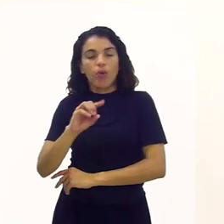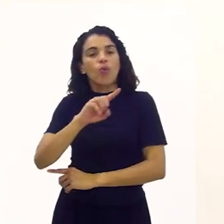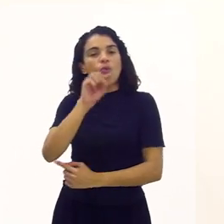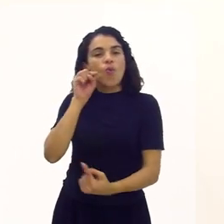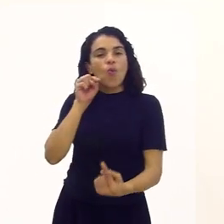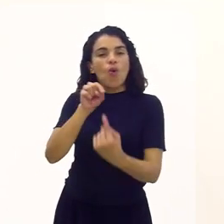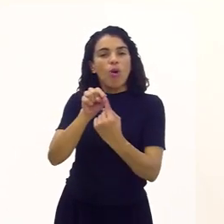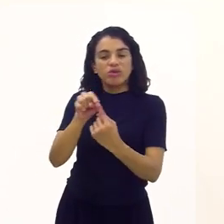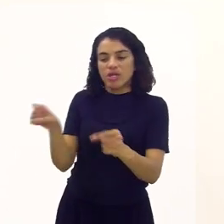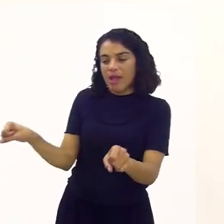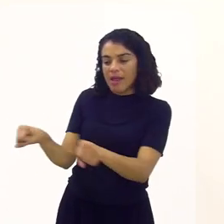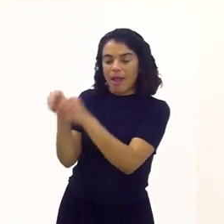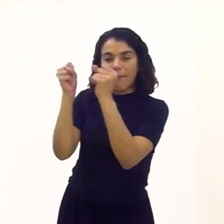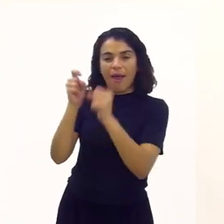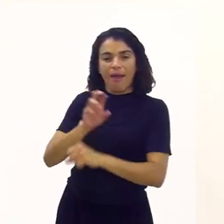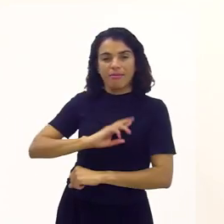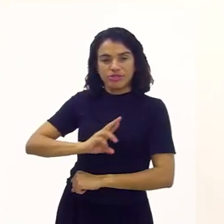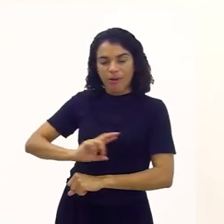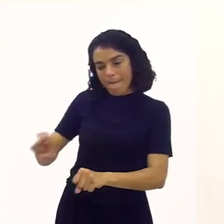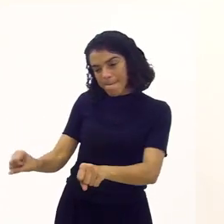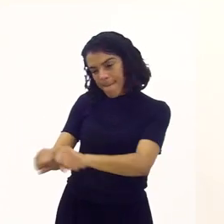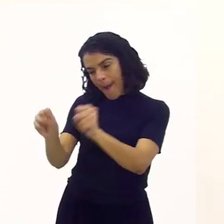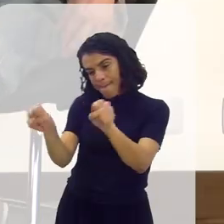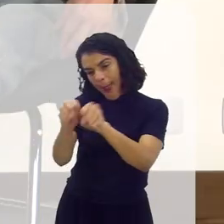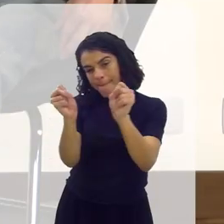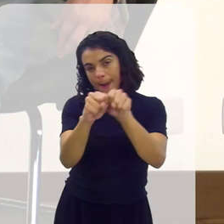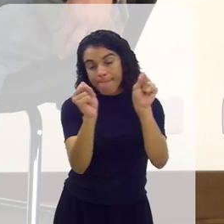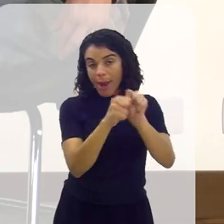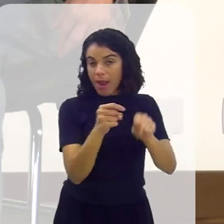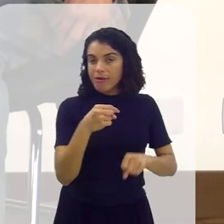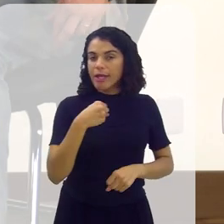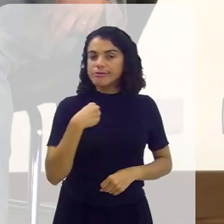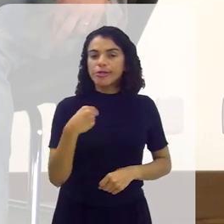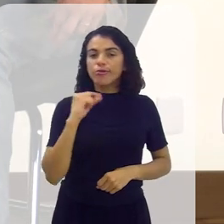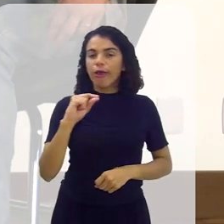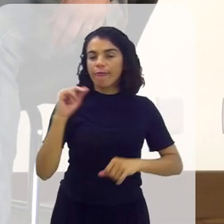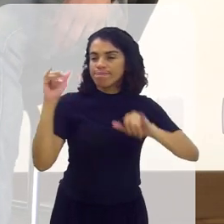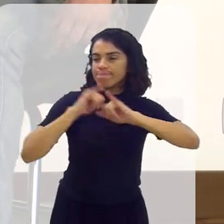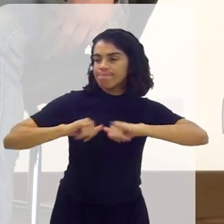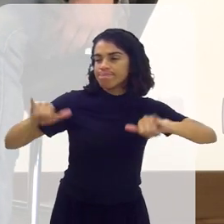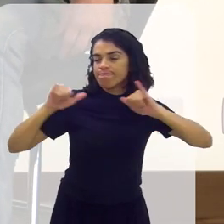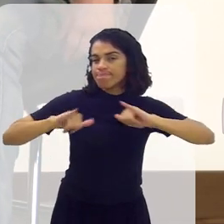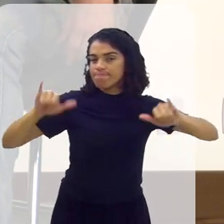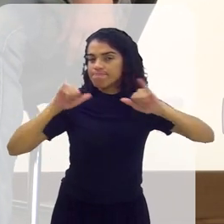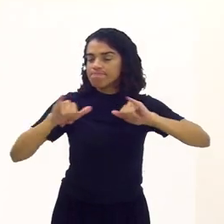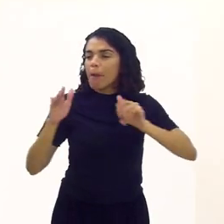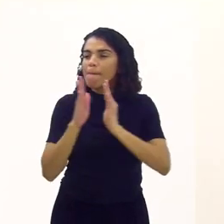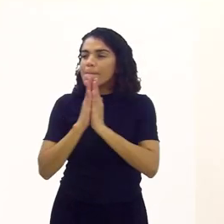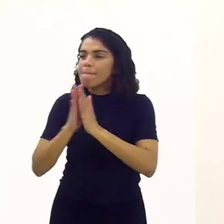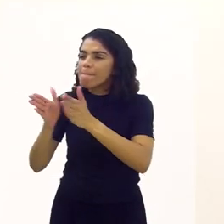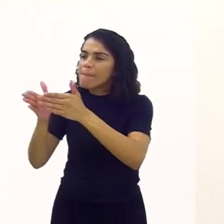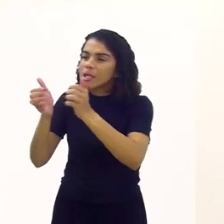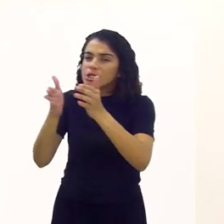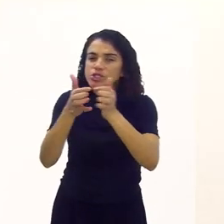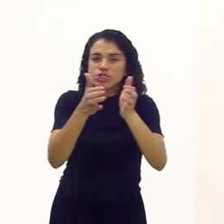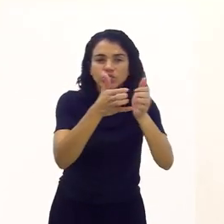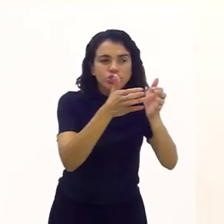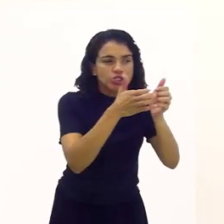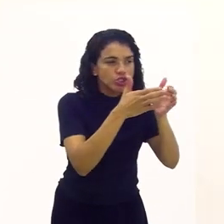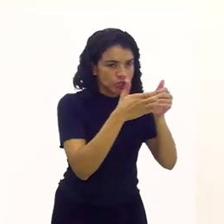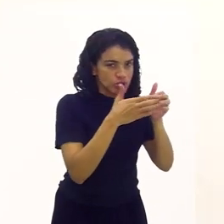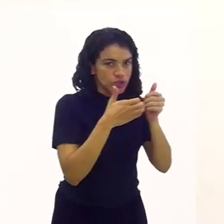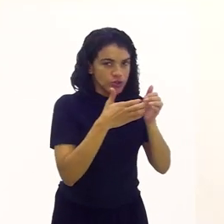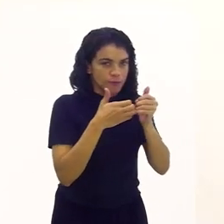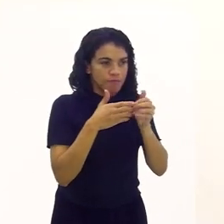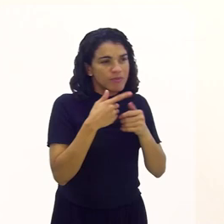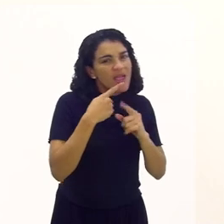para chincalhar aquela determinada religião. Então, nós fizemos uma campanha pedindo às pessoas, quando